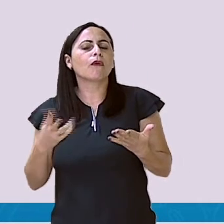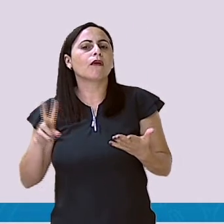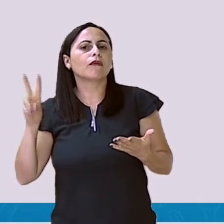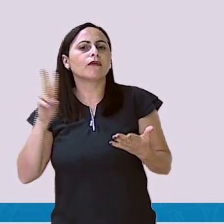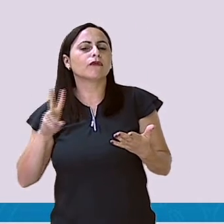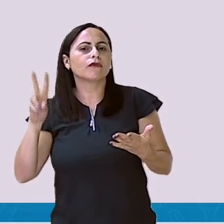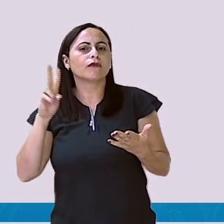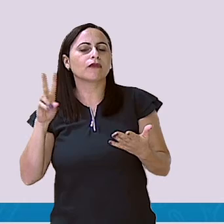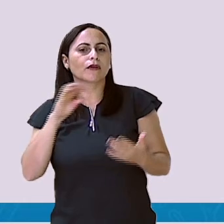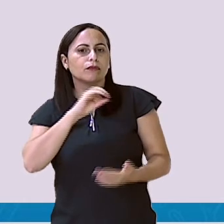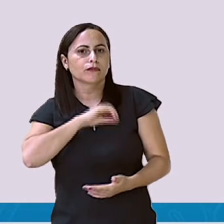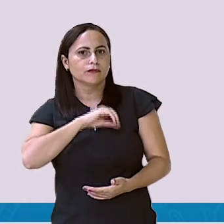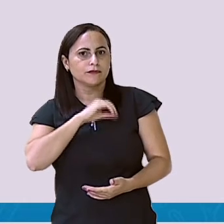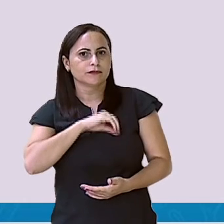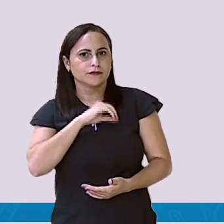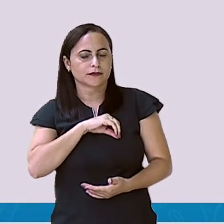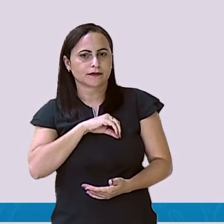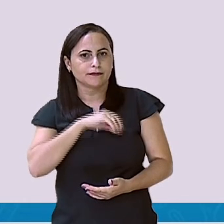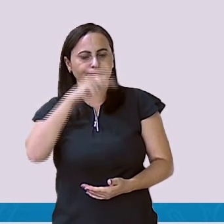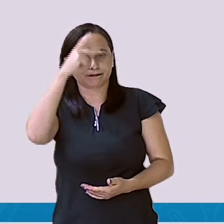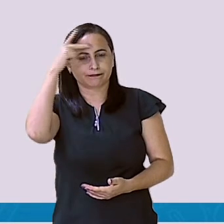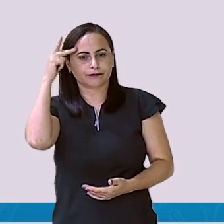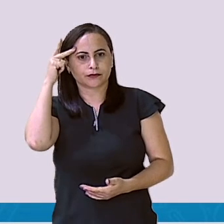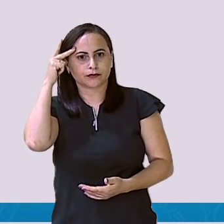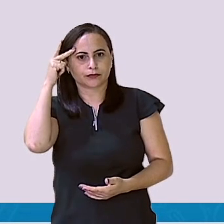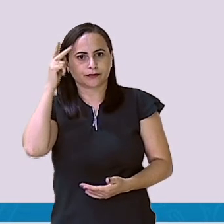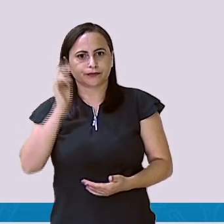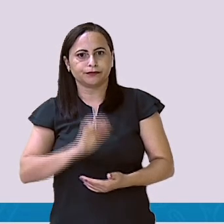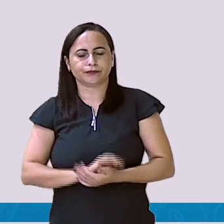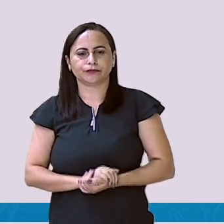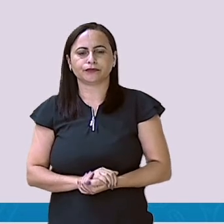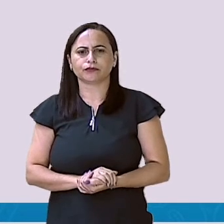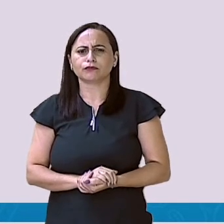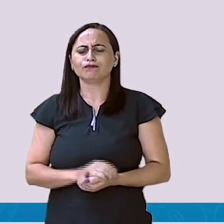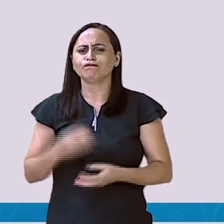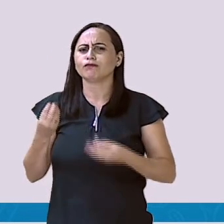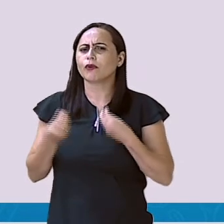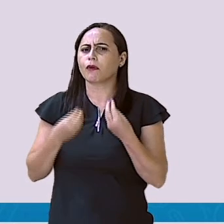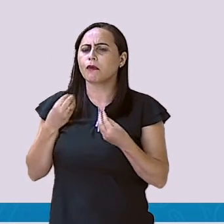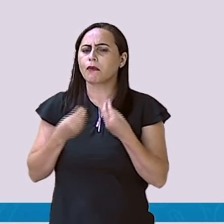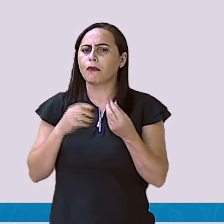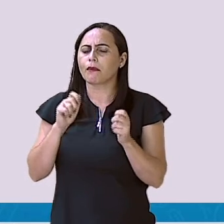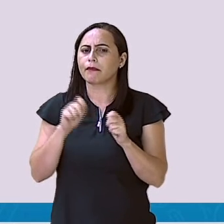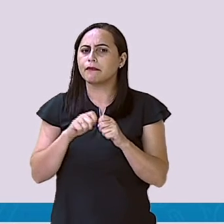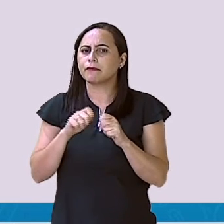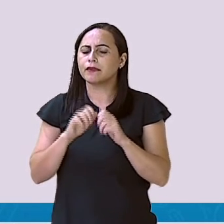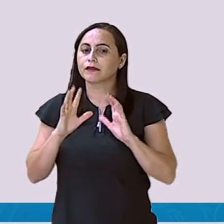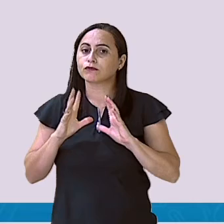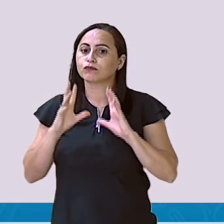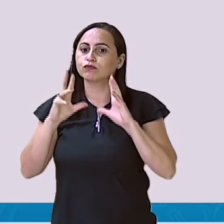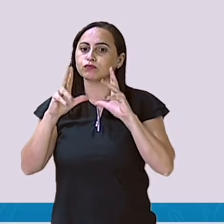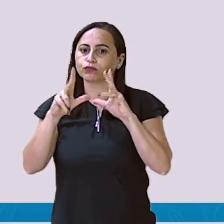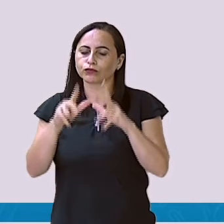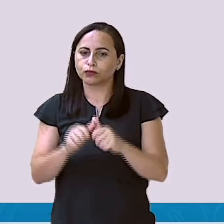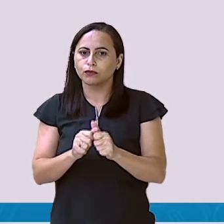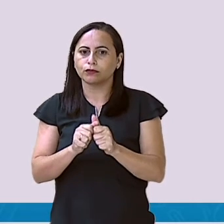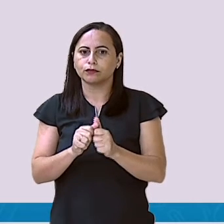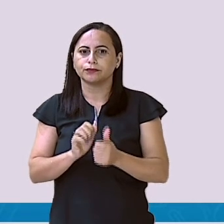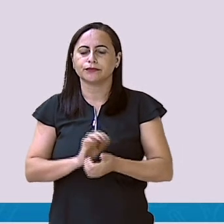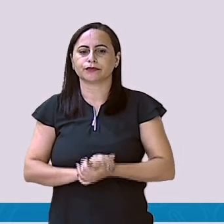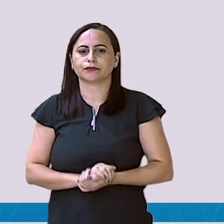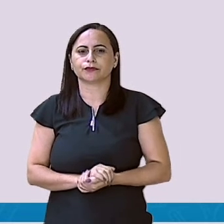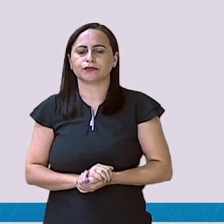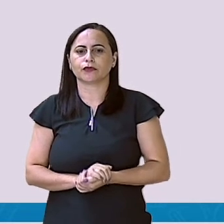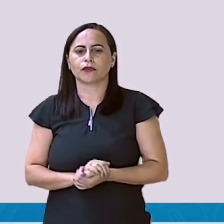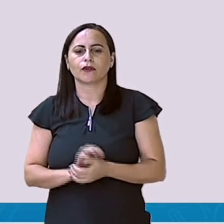o valor líquido e aqui os descontos. Como que a gente faz pra saber o total? O total,